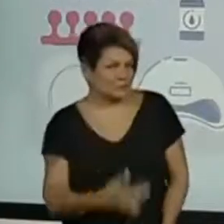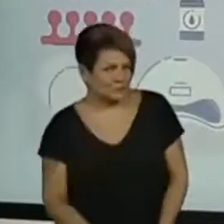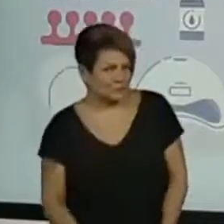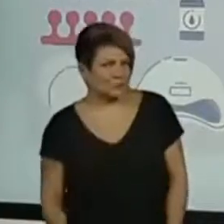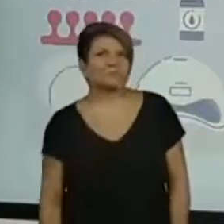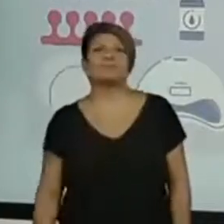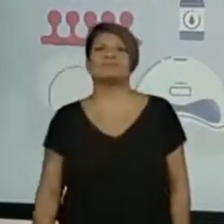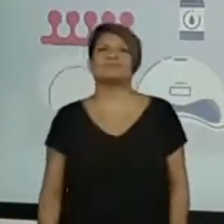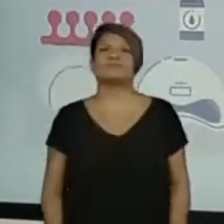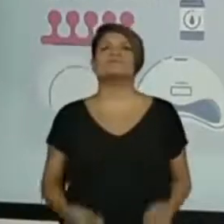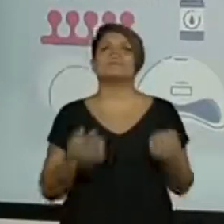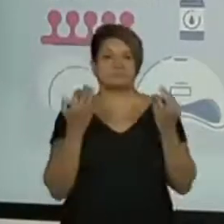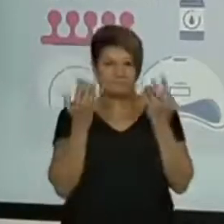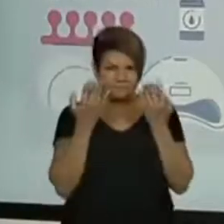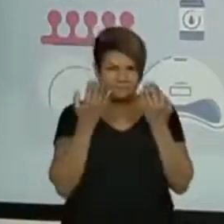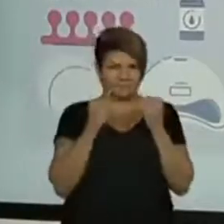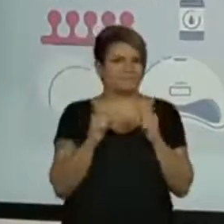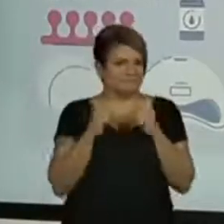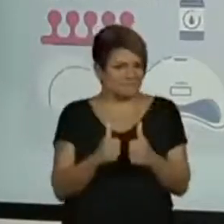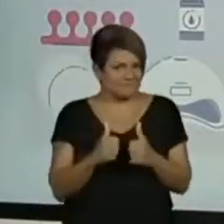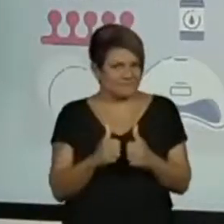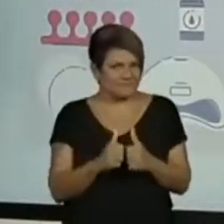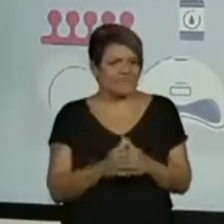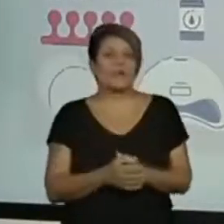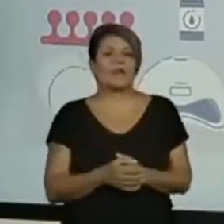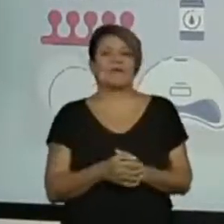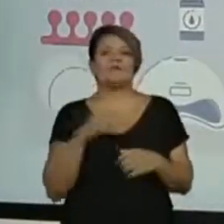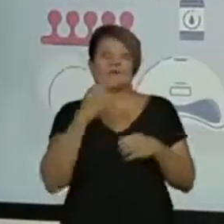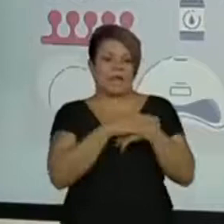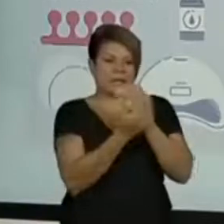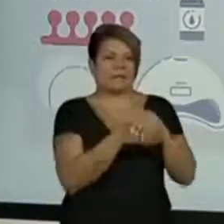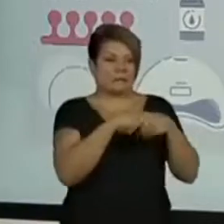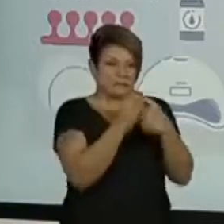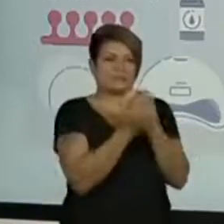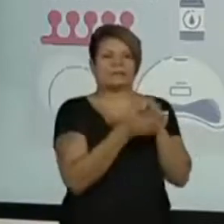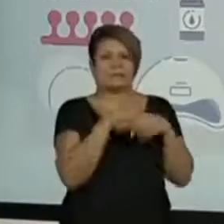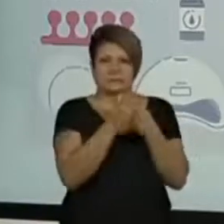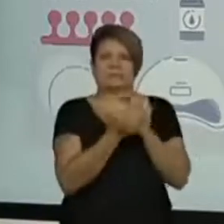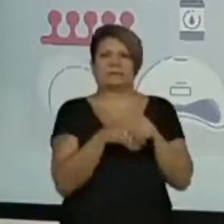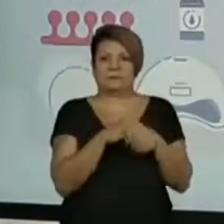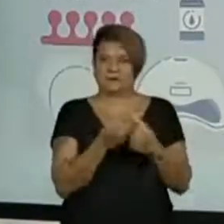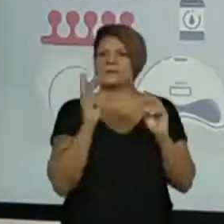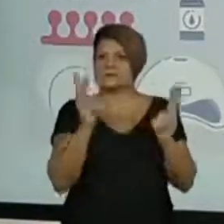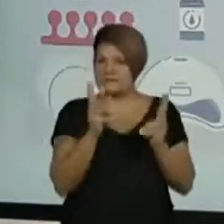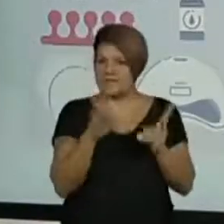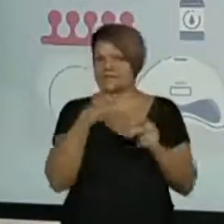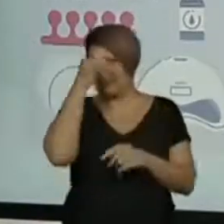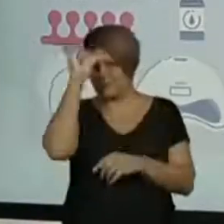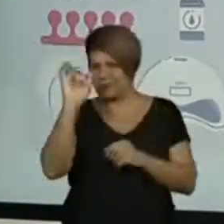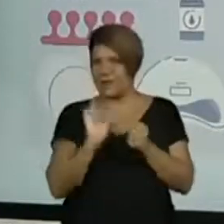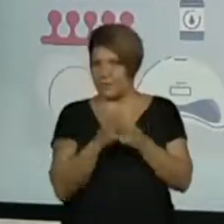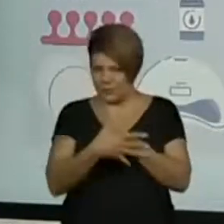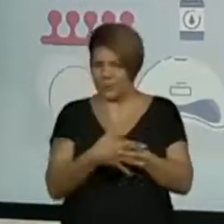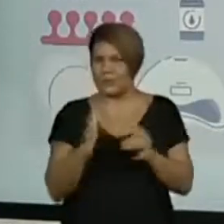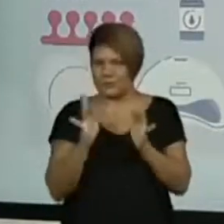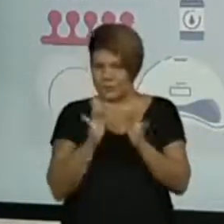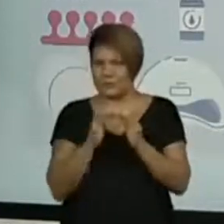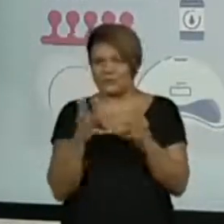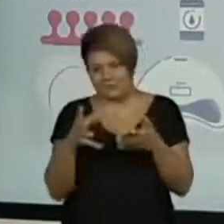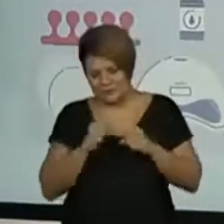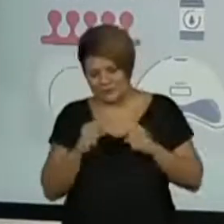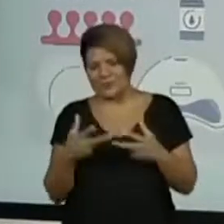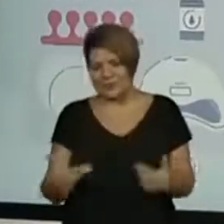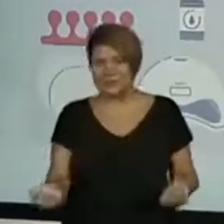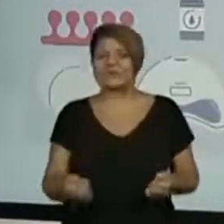Se as unhas estão bem cuidadas, agora com essa coisa de ficar lavando a mão direto, né, para a gente evitar aí o contágio, né?